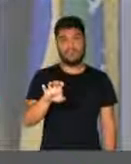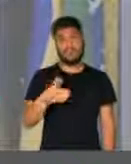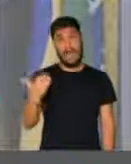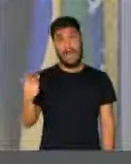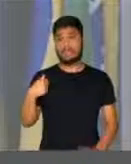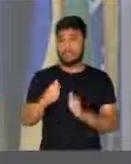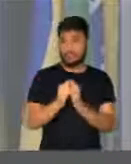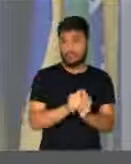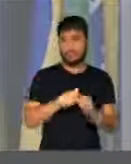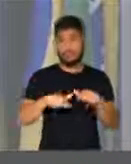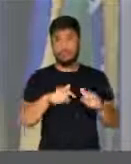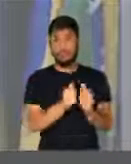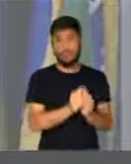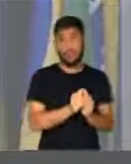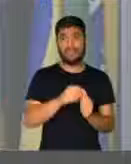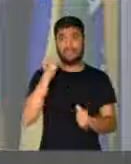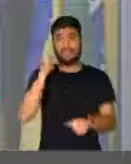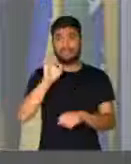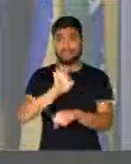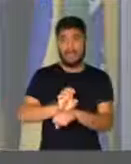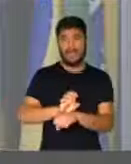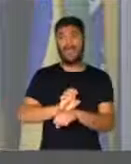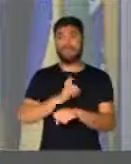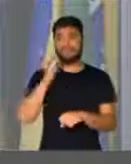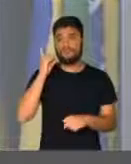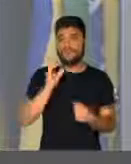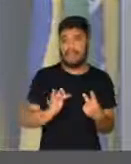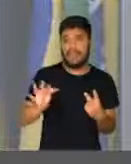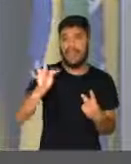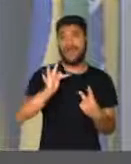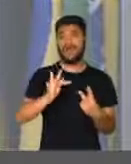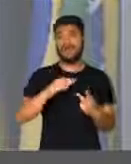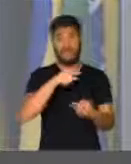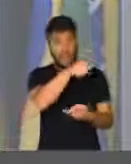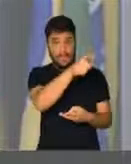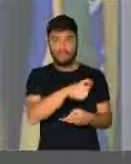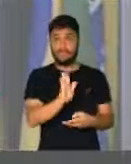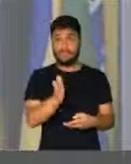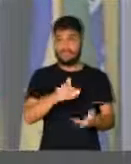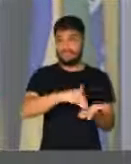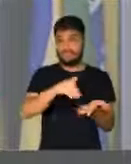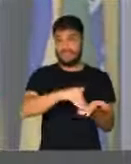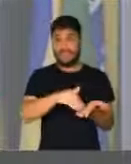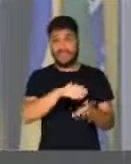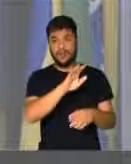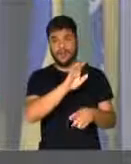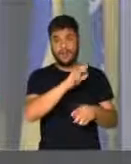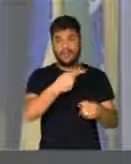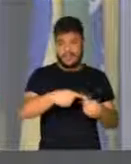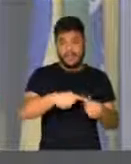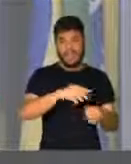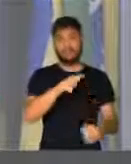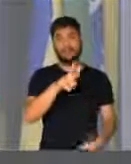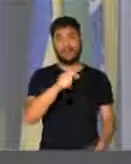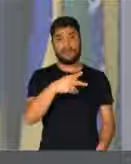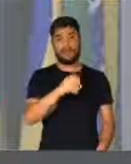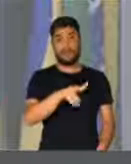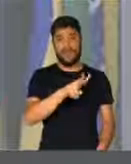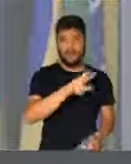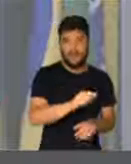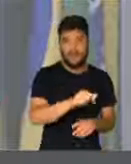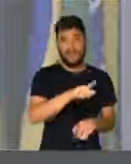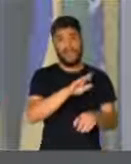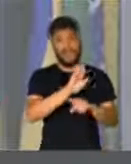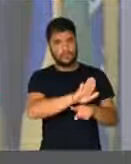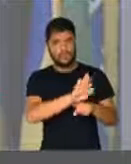deputado estadual, como deputado federal, como secretário de Estado, ele deu grandes contribuições à sua cidade de Guarapuava e também ao estado